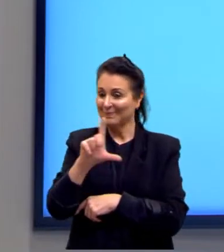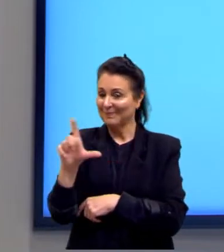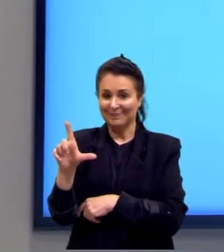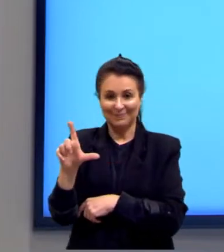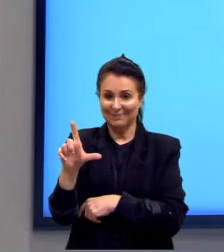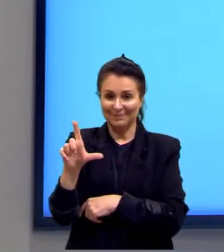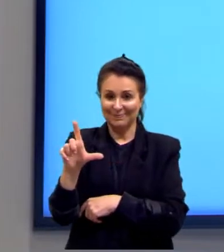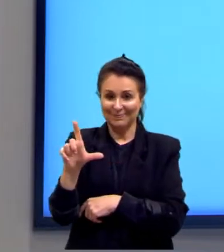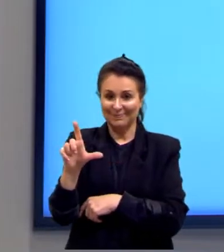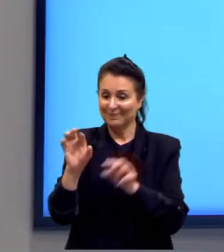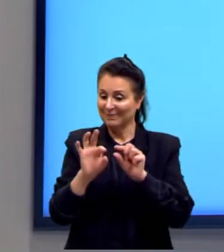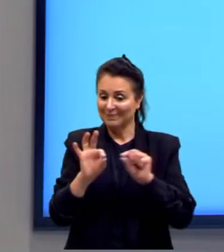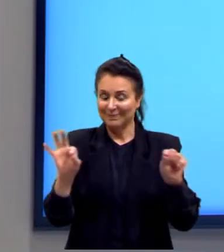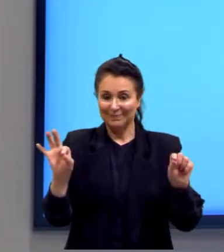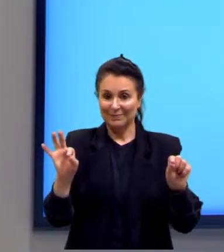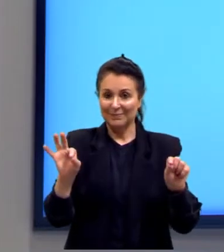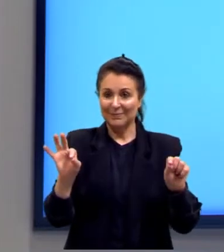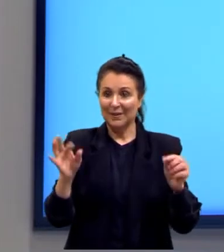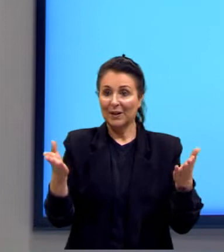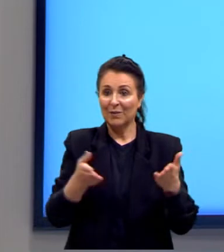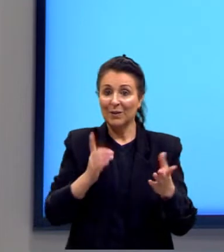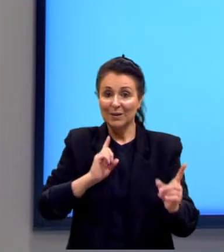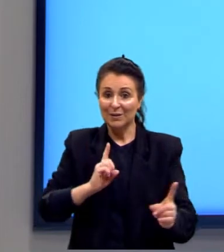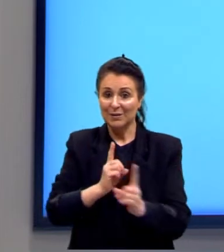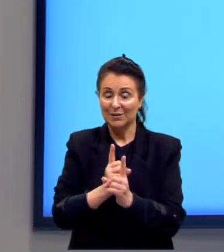triângulo, né? Nós vamos descobrir agora.